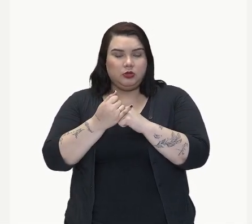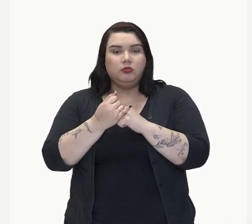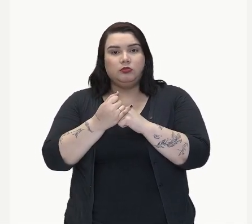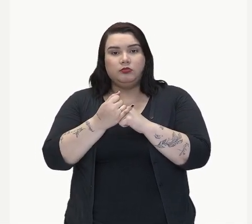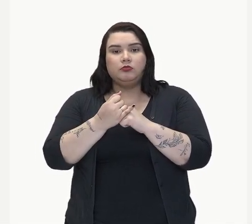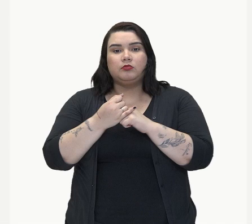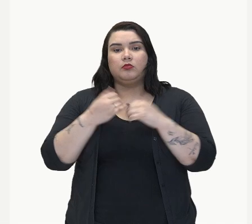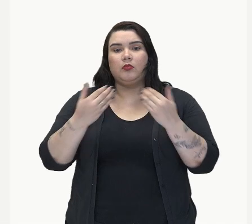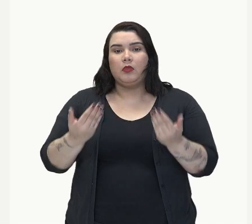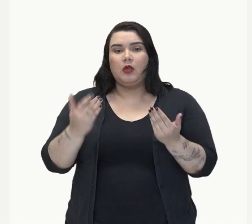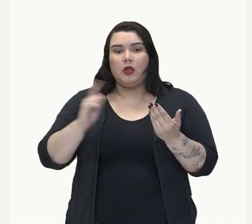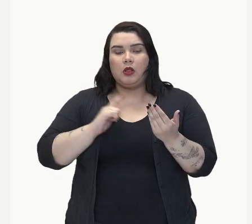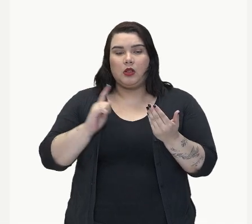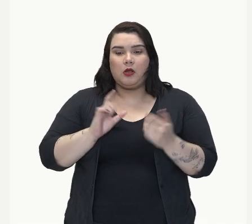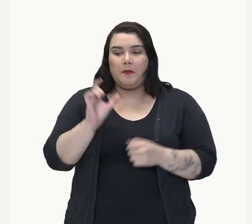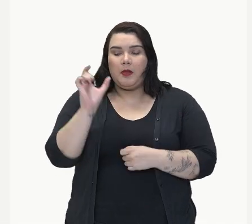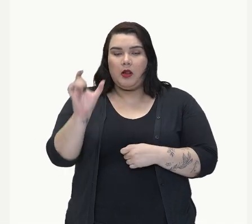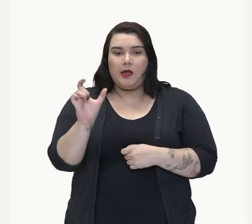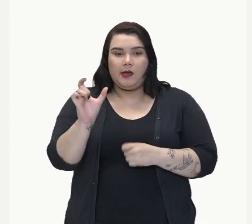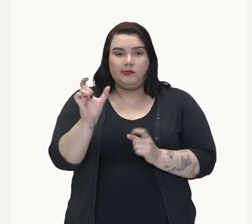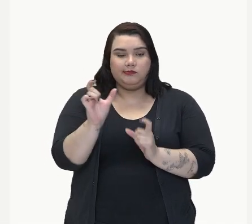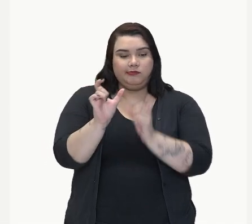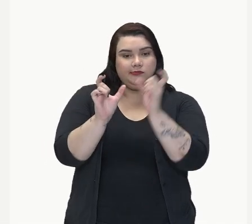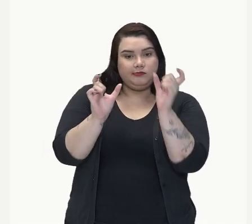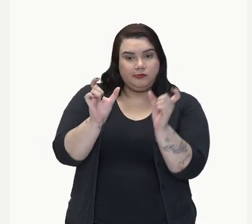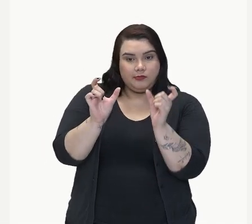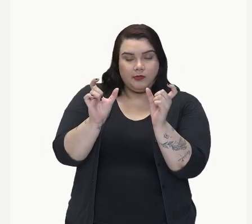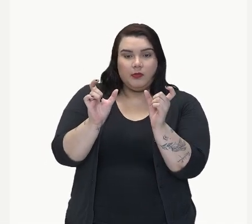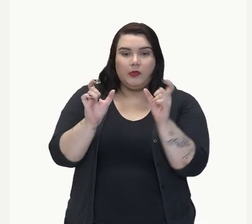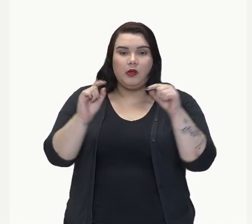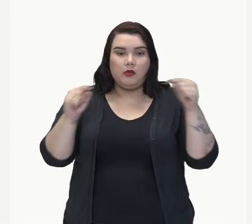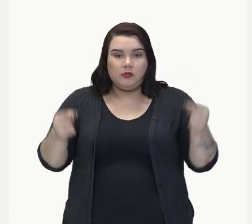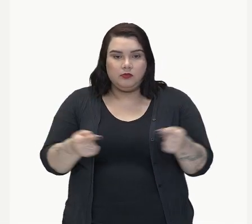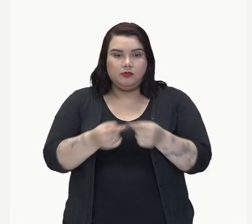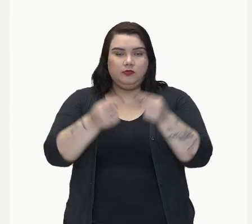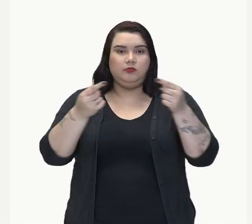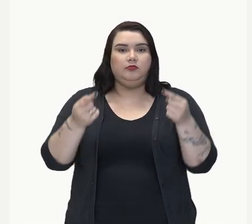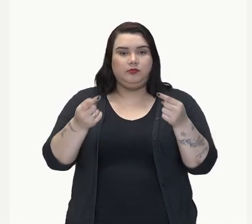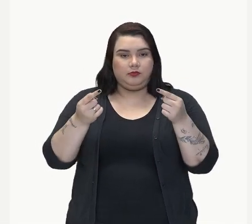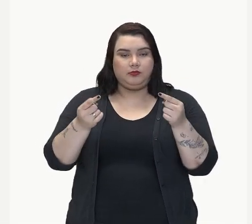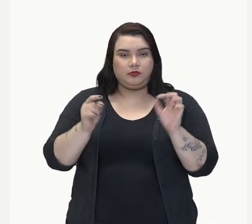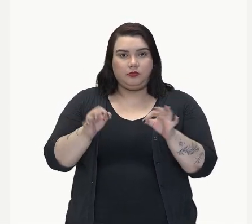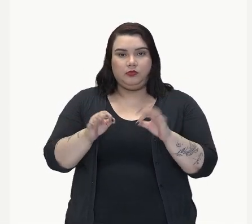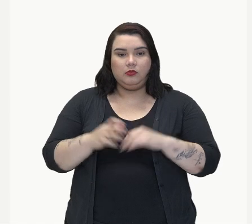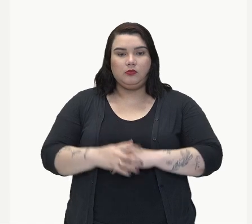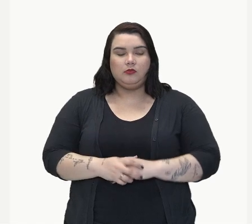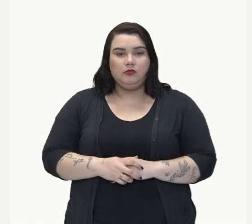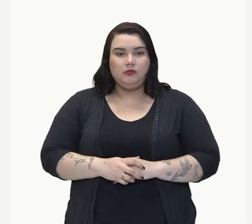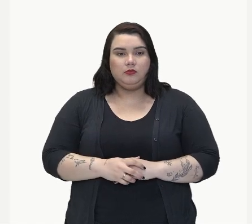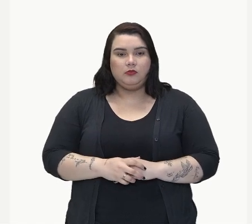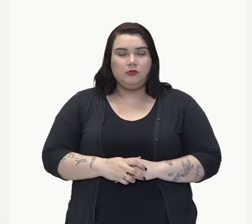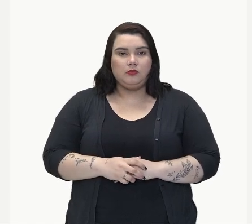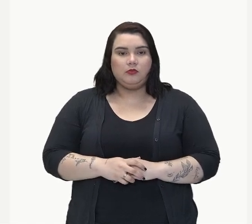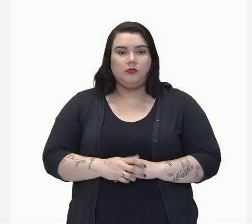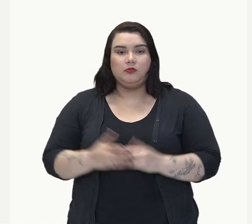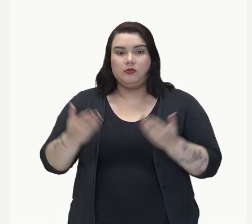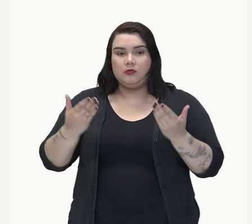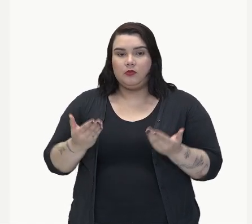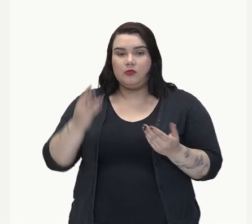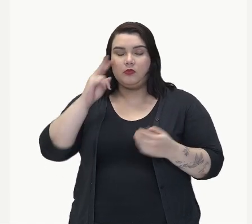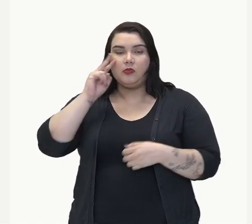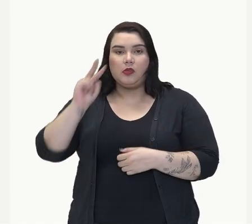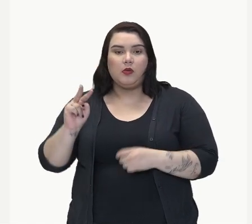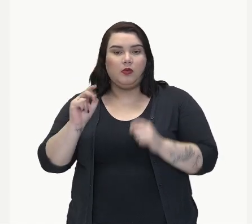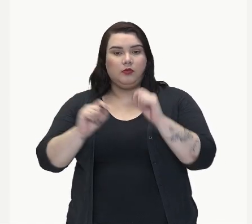e estiver anteposto a dois ou mais substantivos, ele deverá concordar com o mais próximo. Então, vamos ver. Víamos